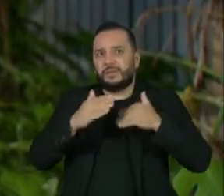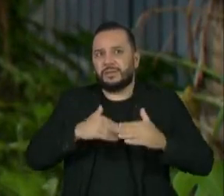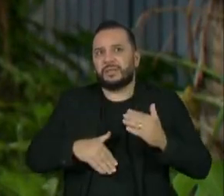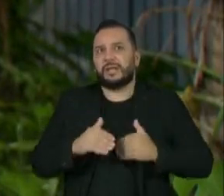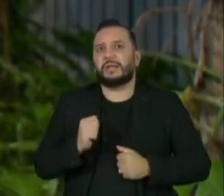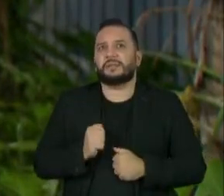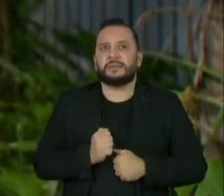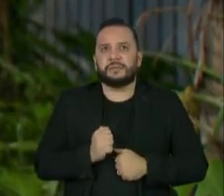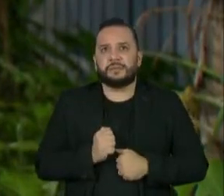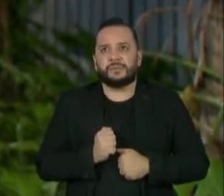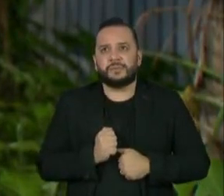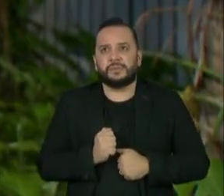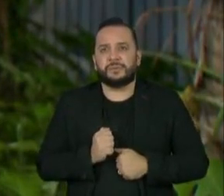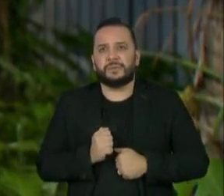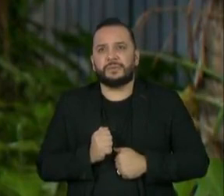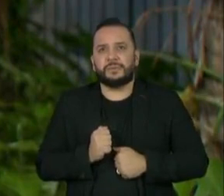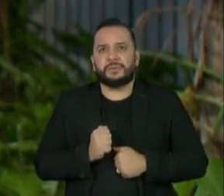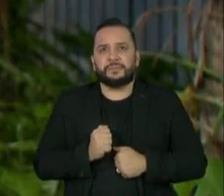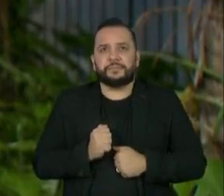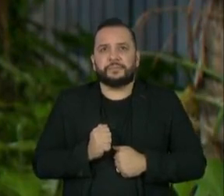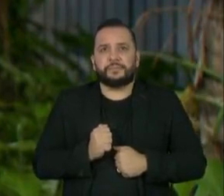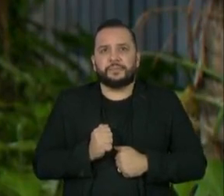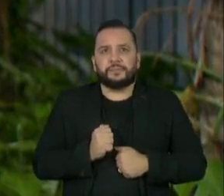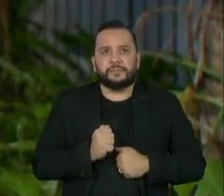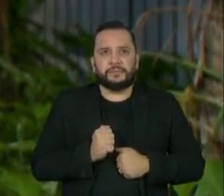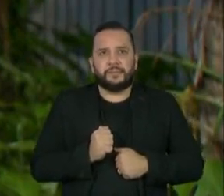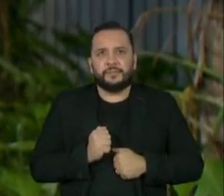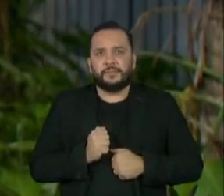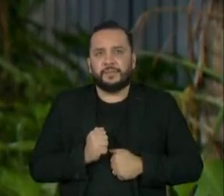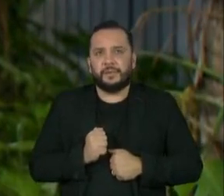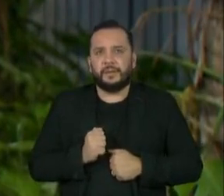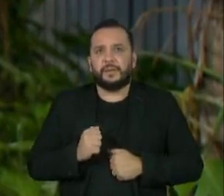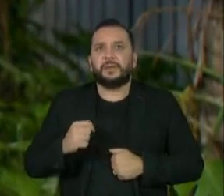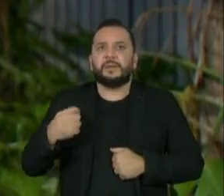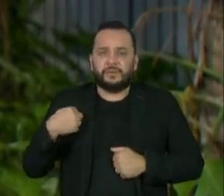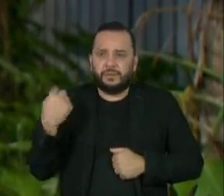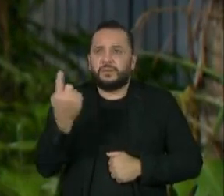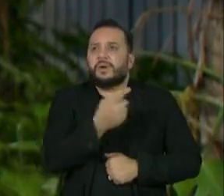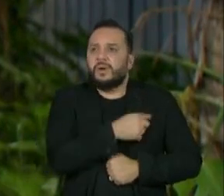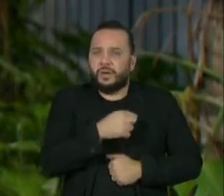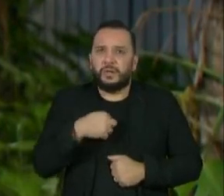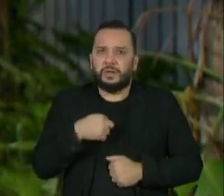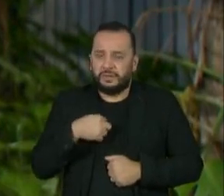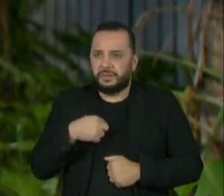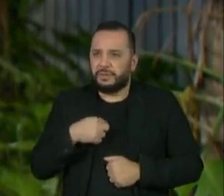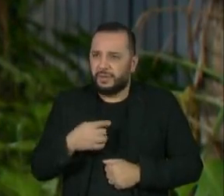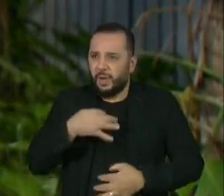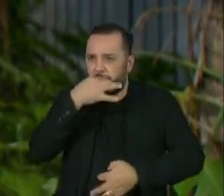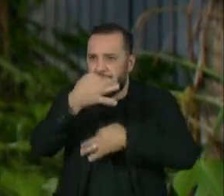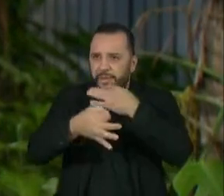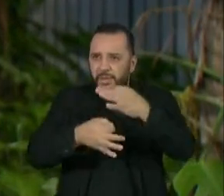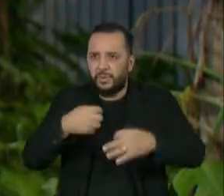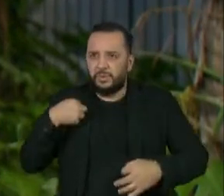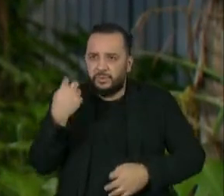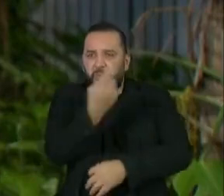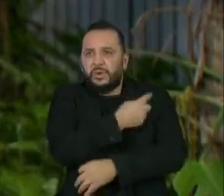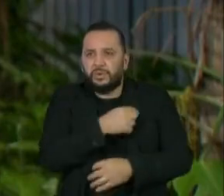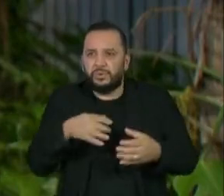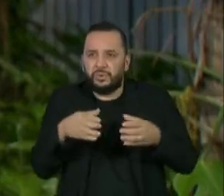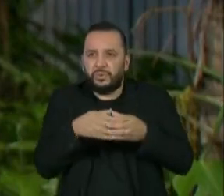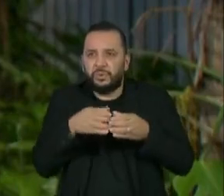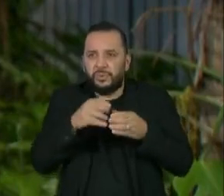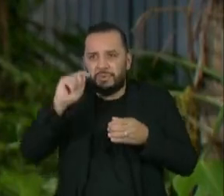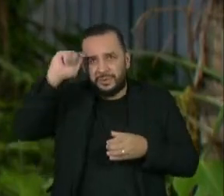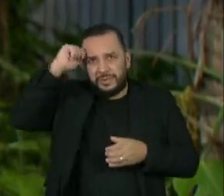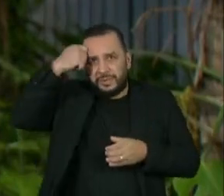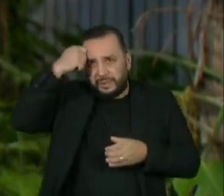que nossas vozes, nossos grupos negros estão ficando cada vez